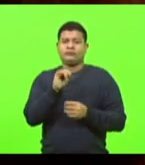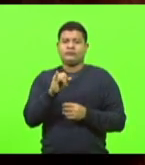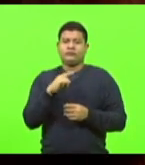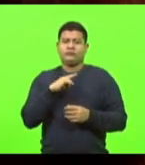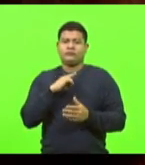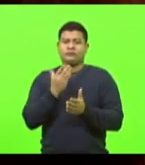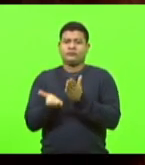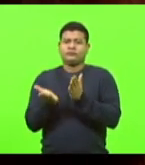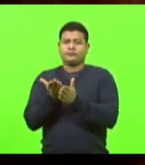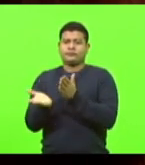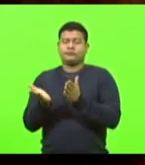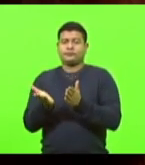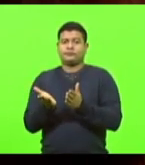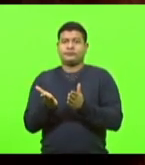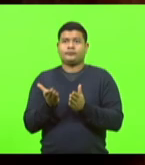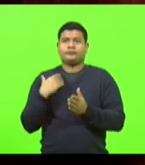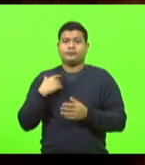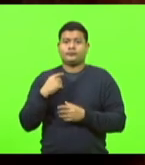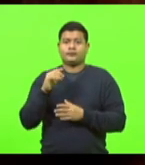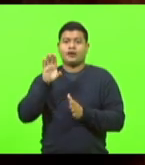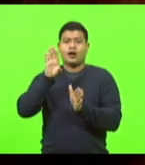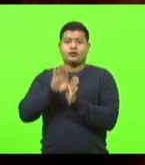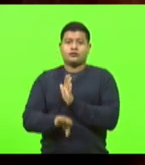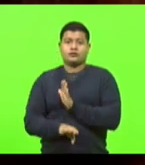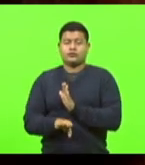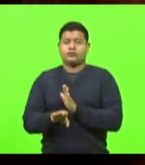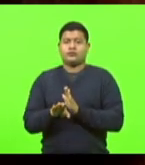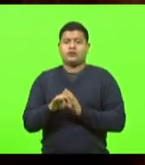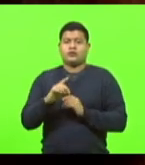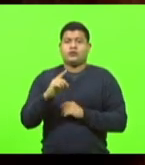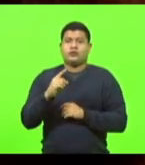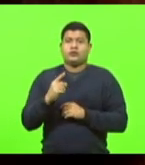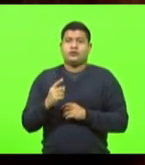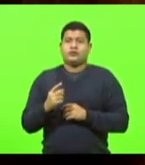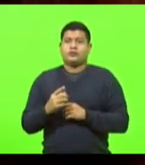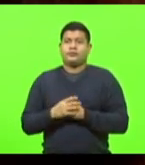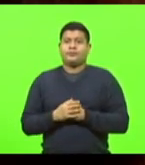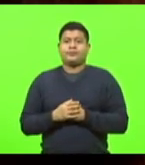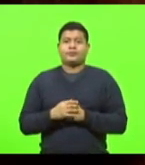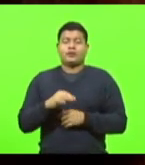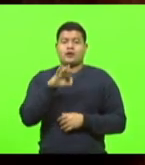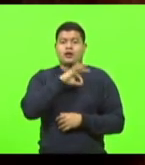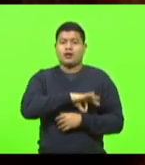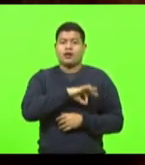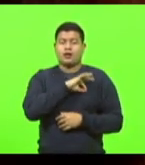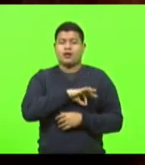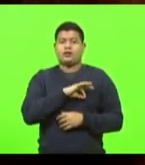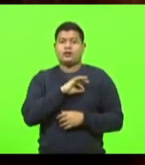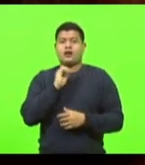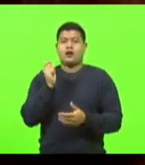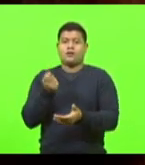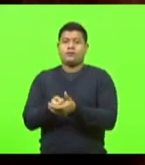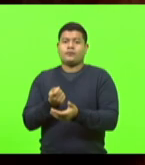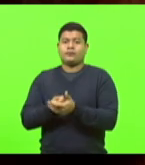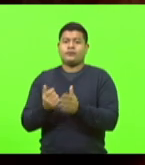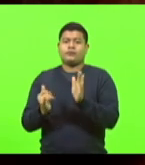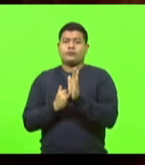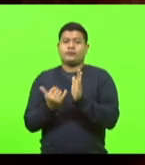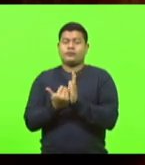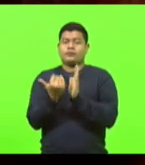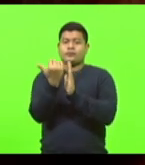pessoas que vão descontar do seu salário a contribuição nova, agora, da